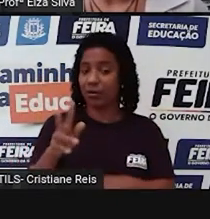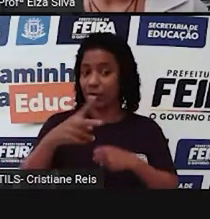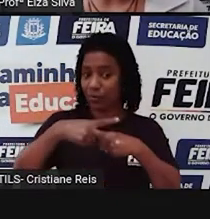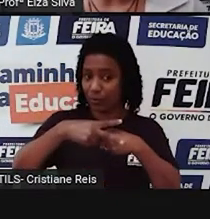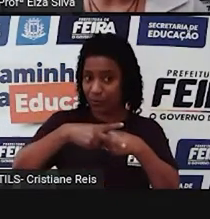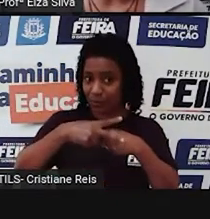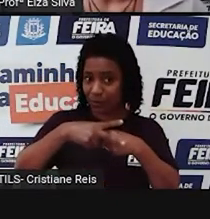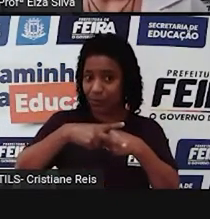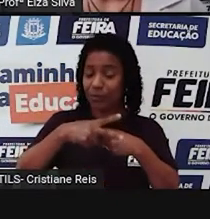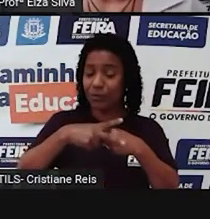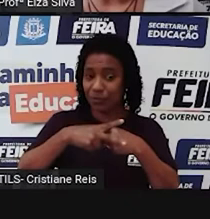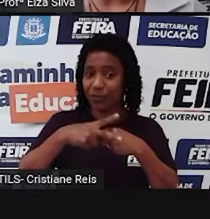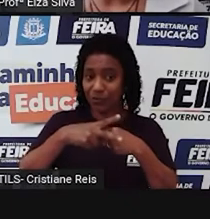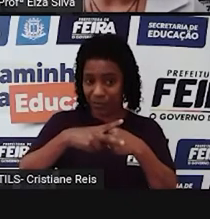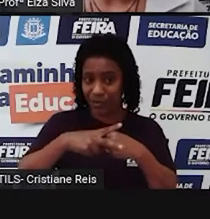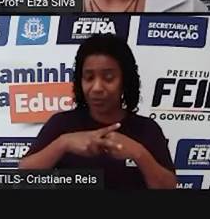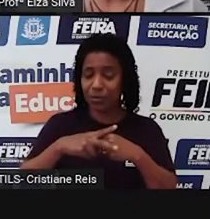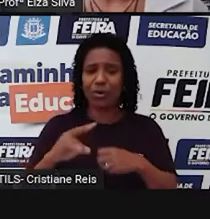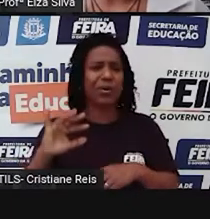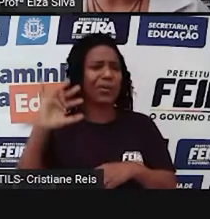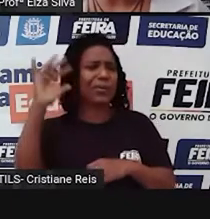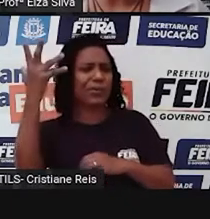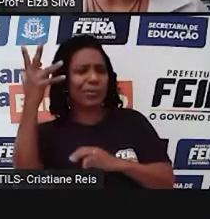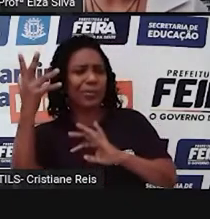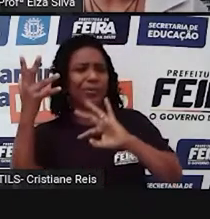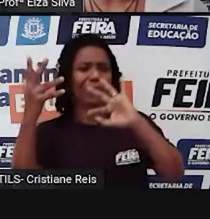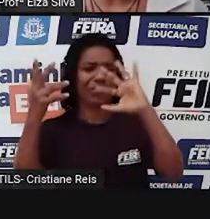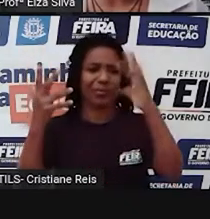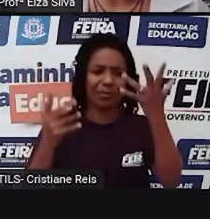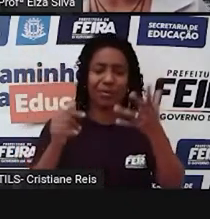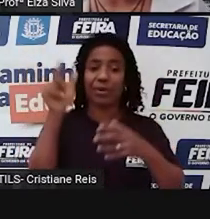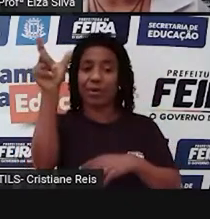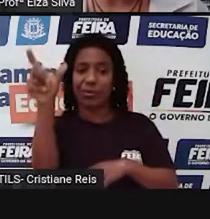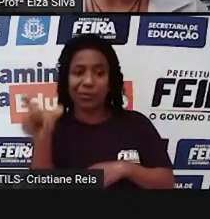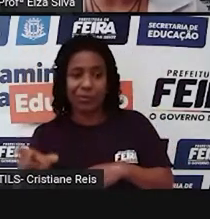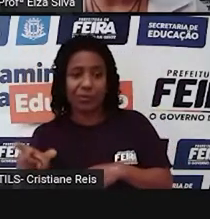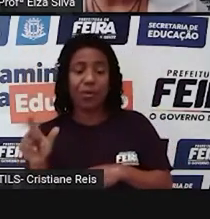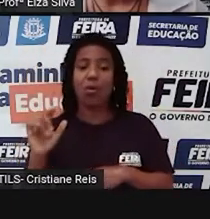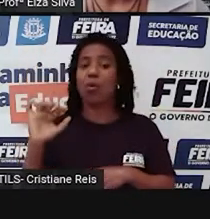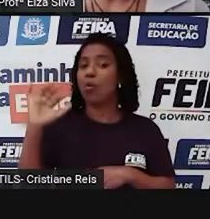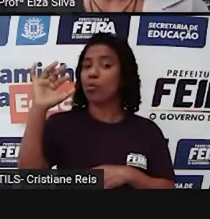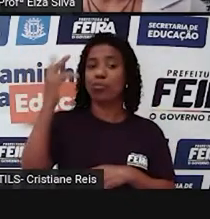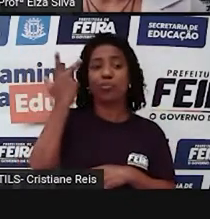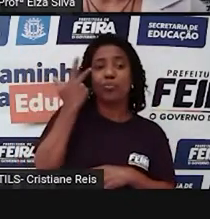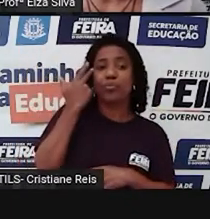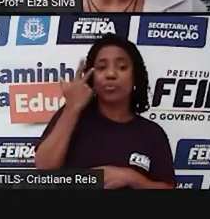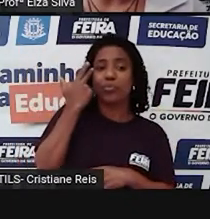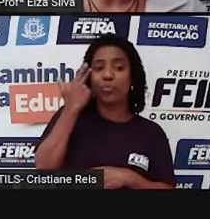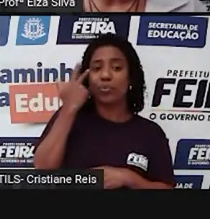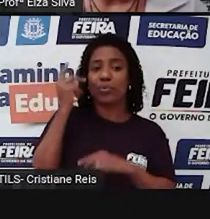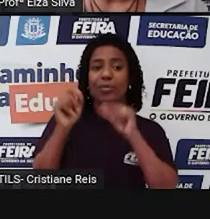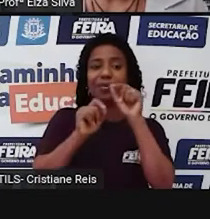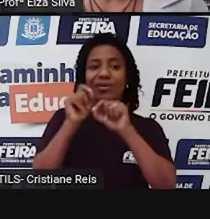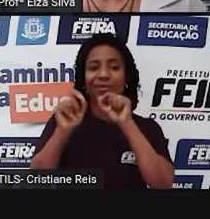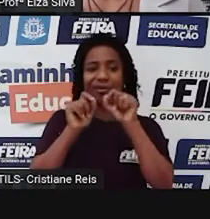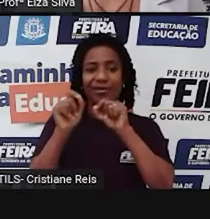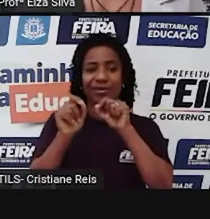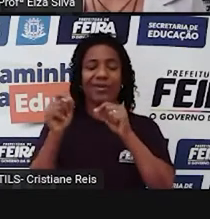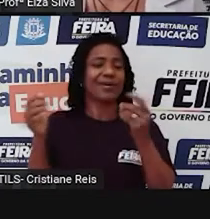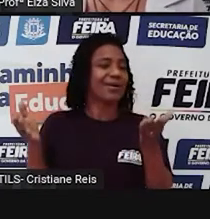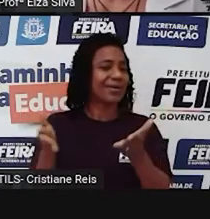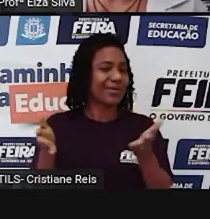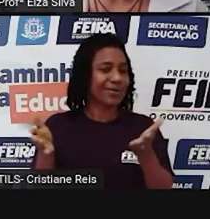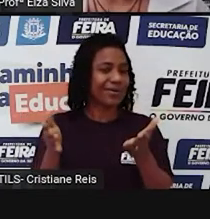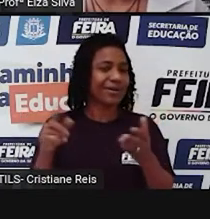descrevem acontecimentos, estados e fenômenos da natureza, por exemplo, agora, nós estamos